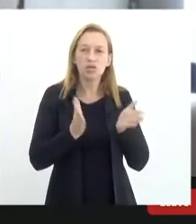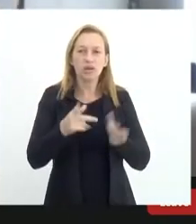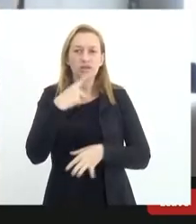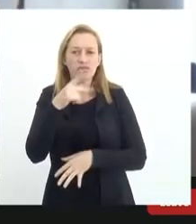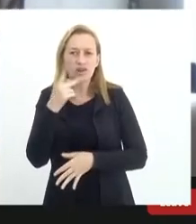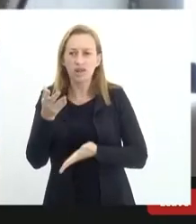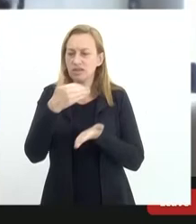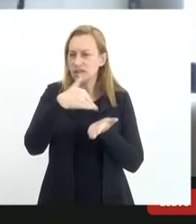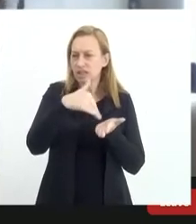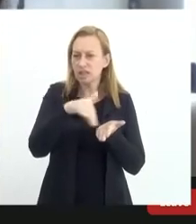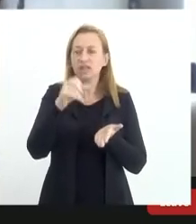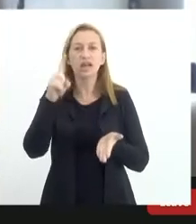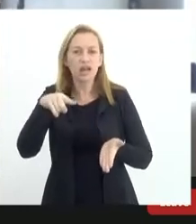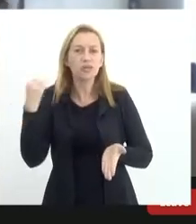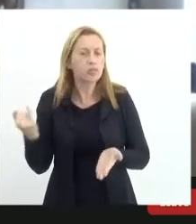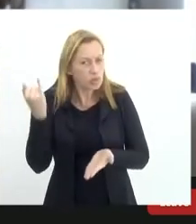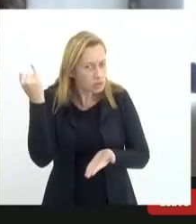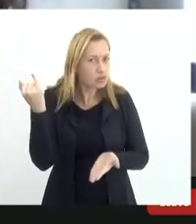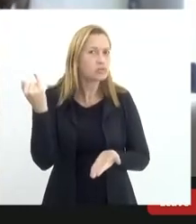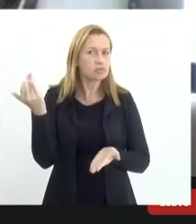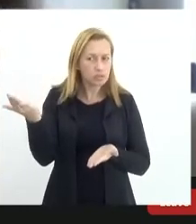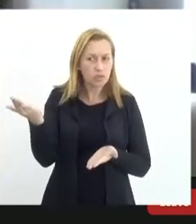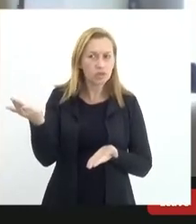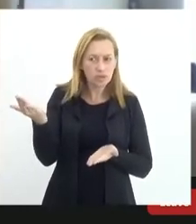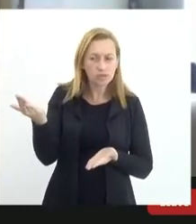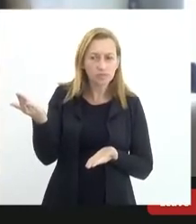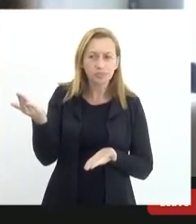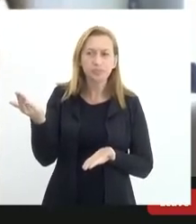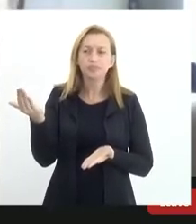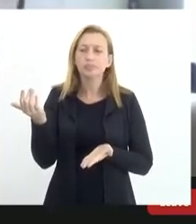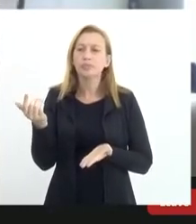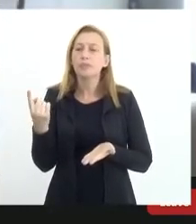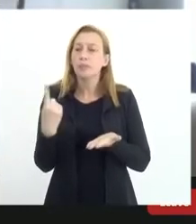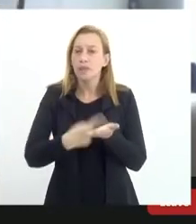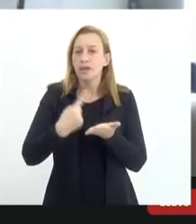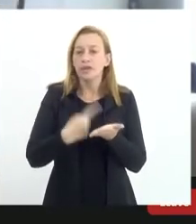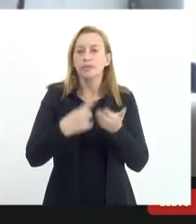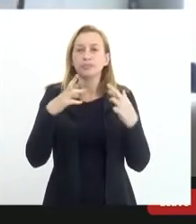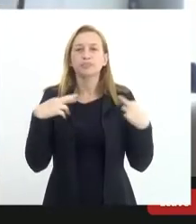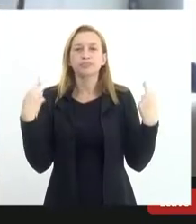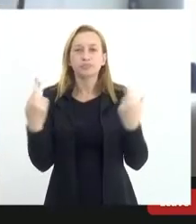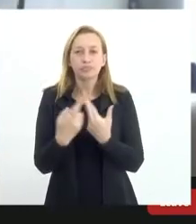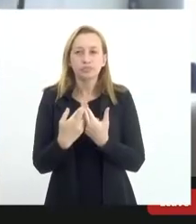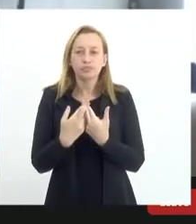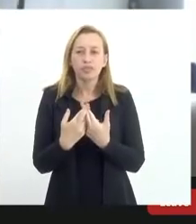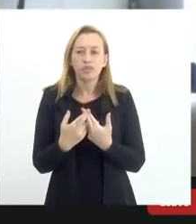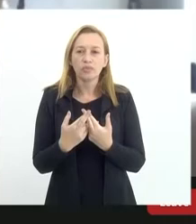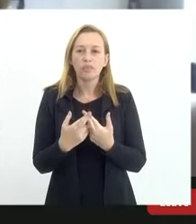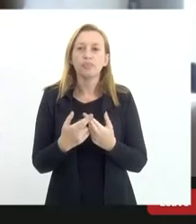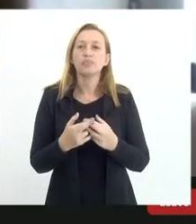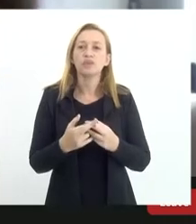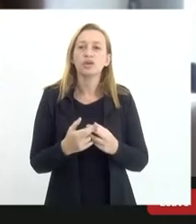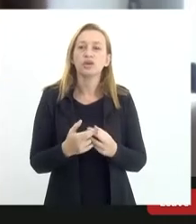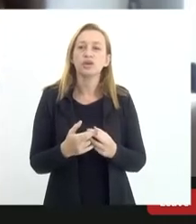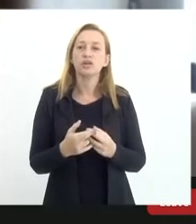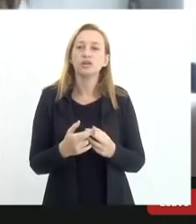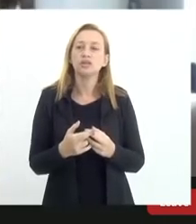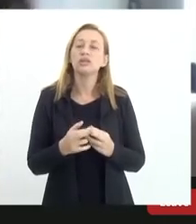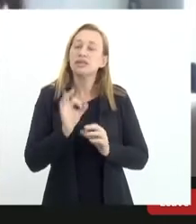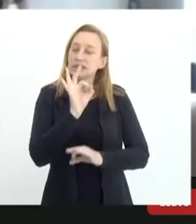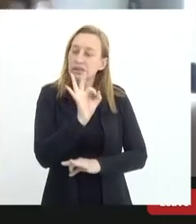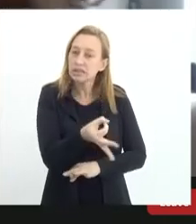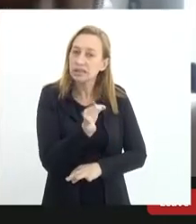secretário, foi importantíssimo dele marcar essa reunião para que possamos, de